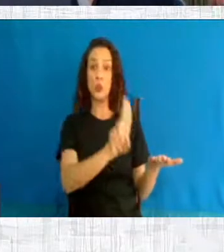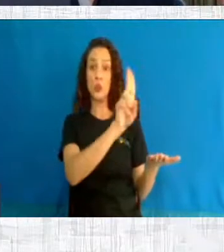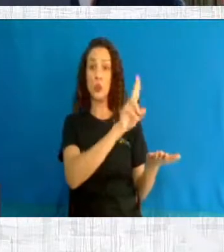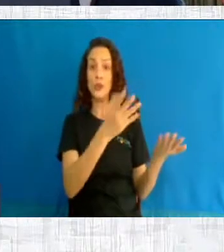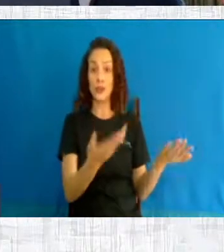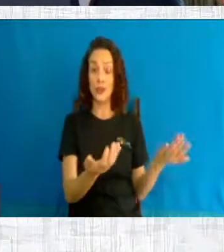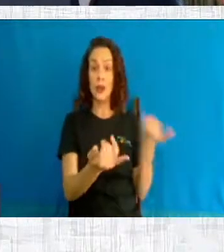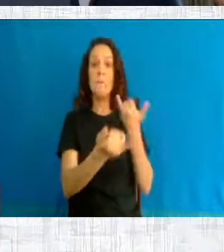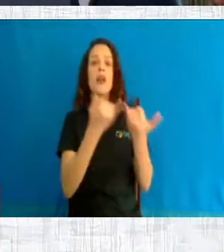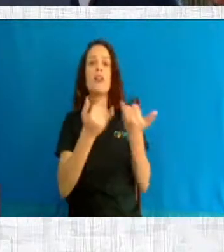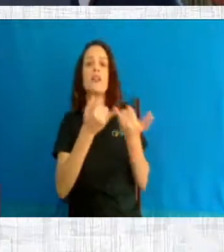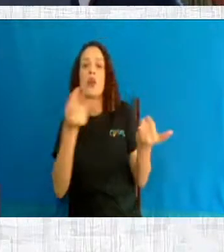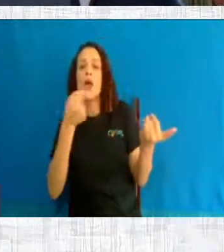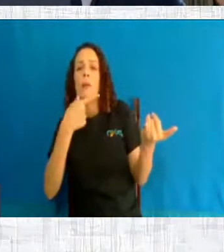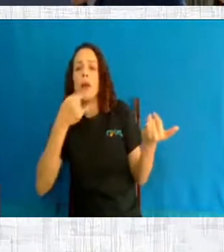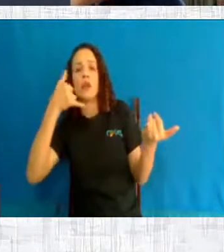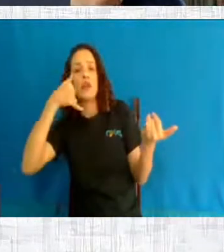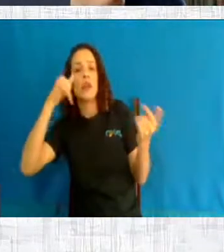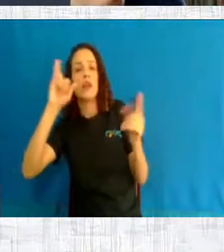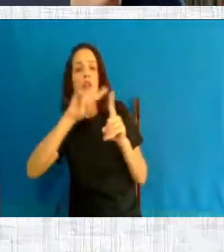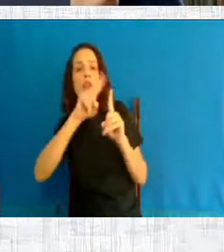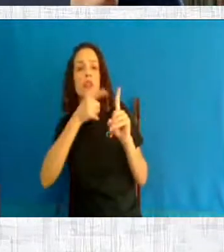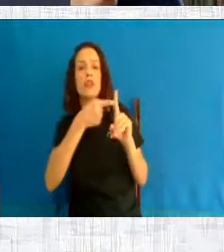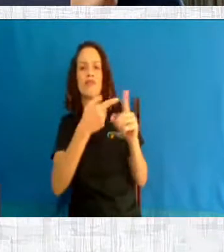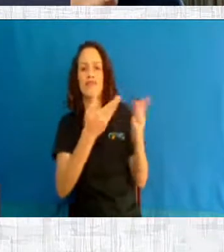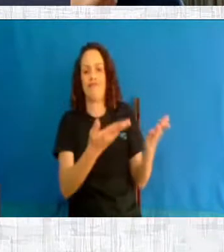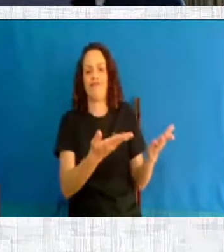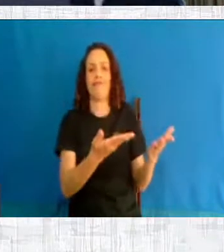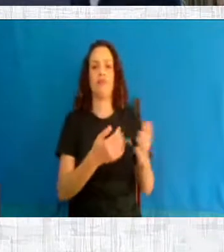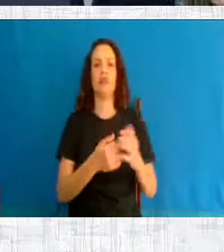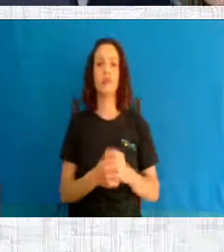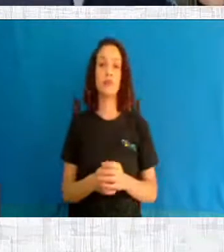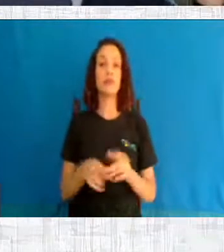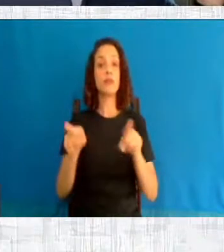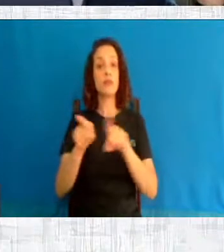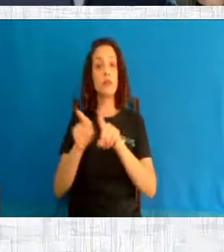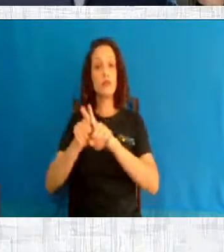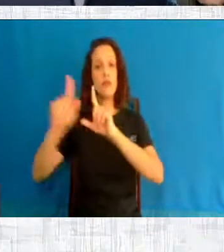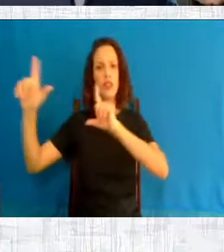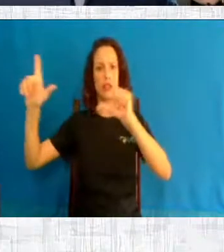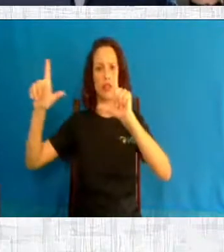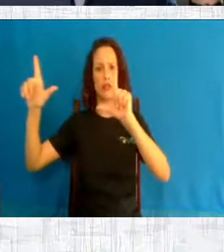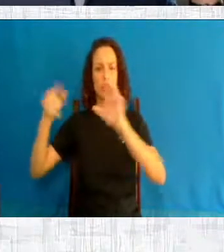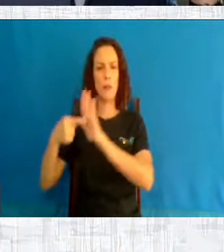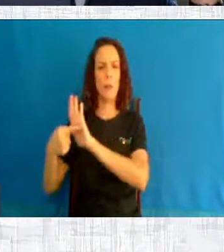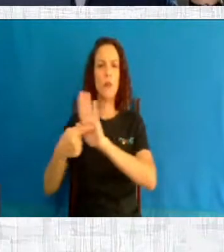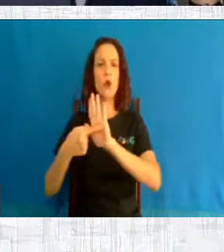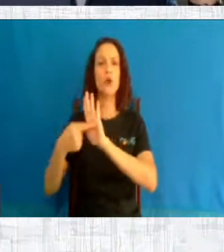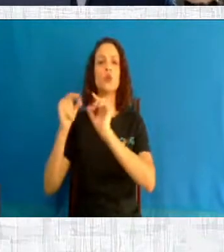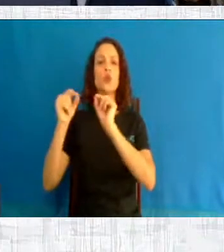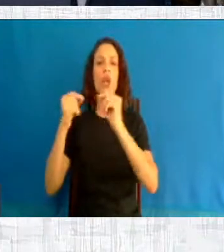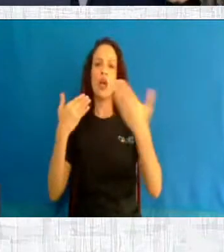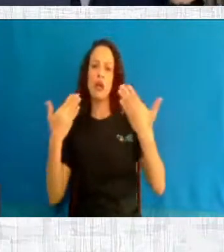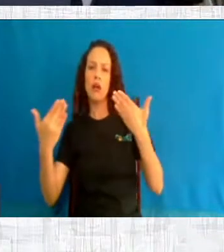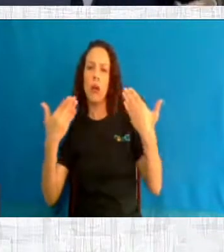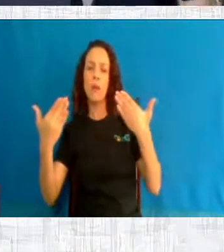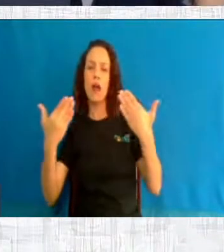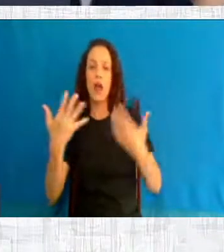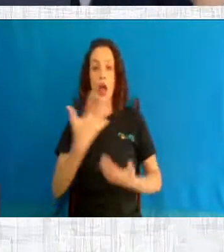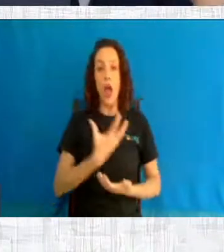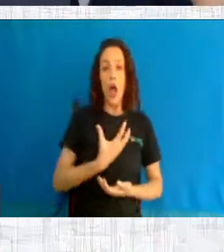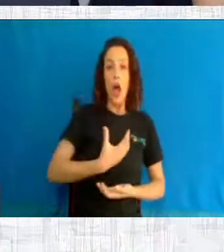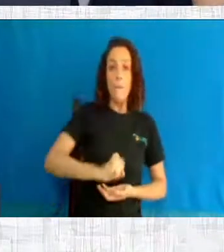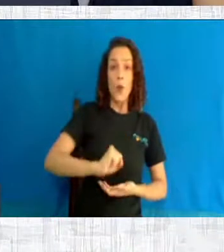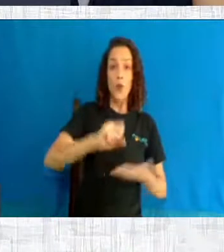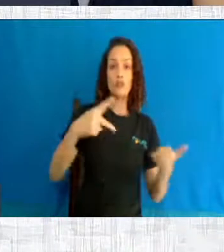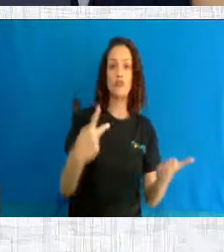E outras vezes, a imprensa soma o número de abortos espontâneos com de abortos criminosos, porque é muito grande o número